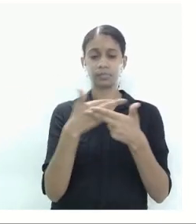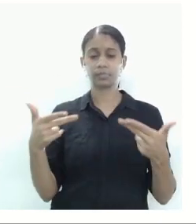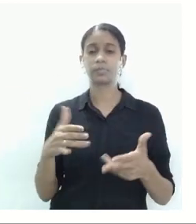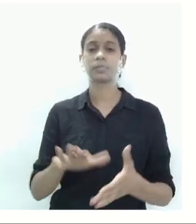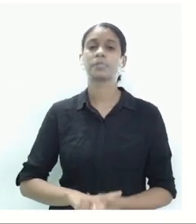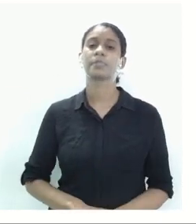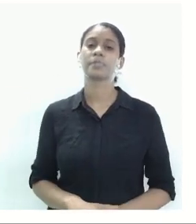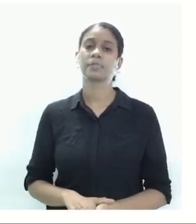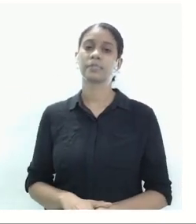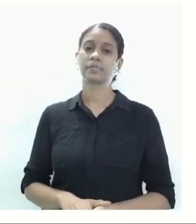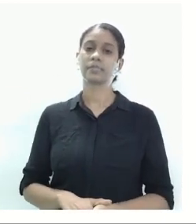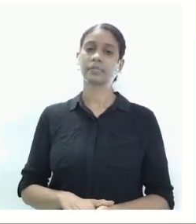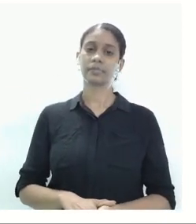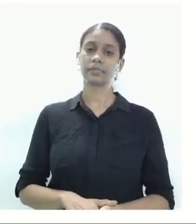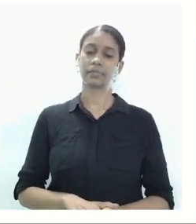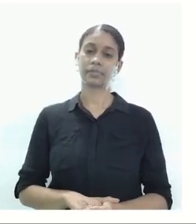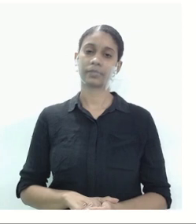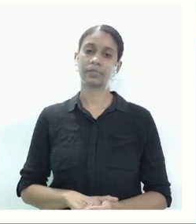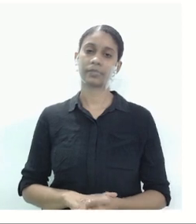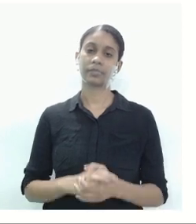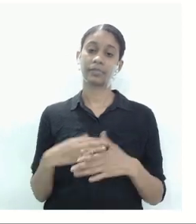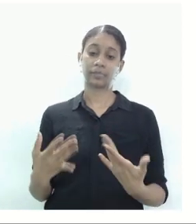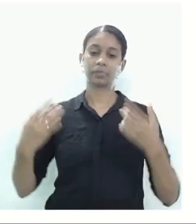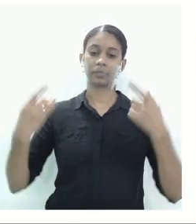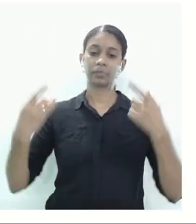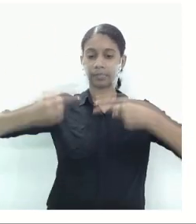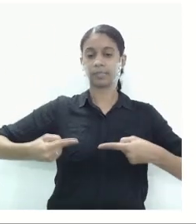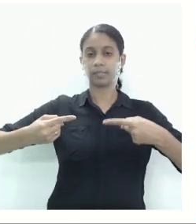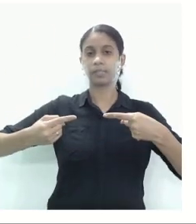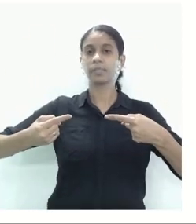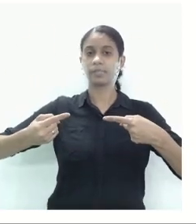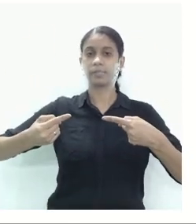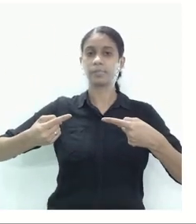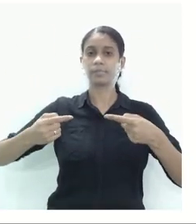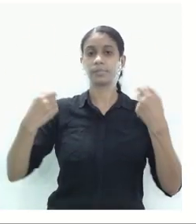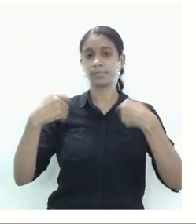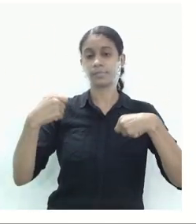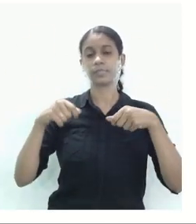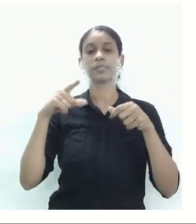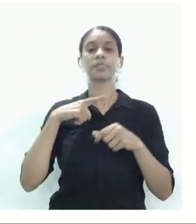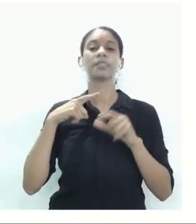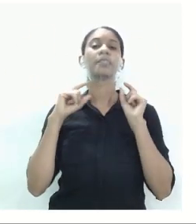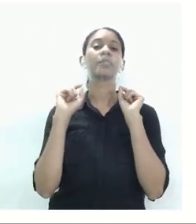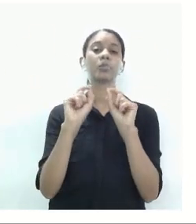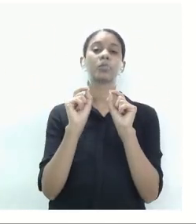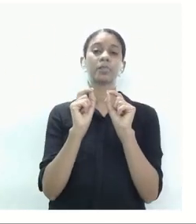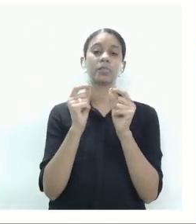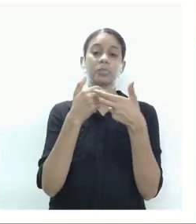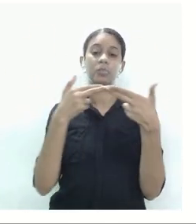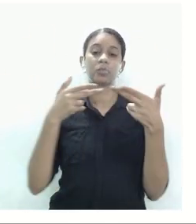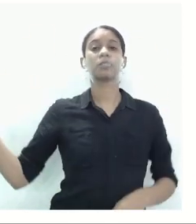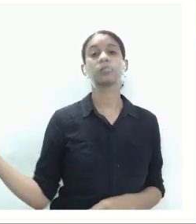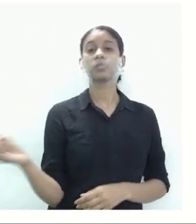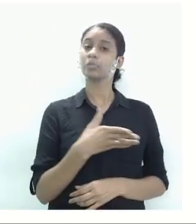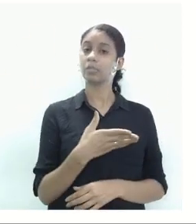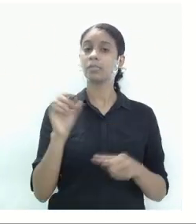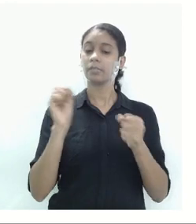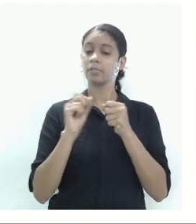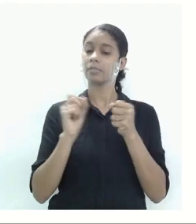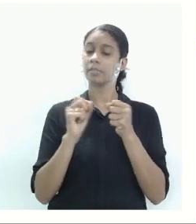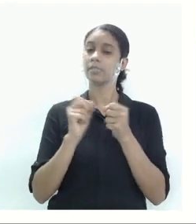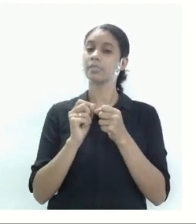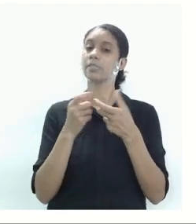Então, para competir no mercado globalizado e concorrer, eu tenho que ter inovação. Eu tenho que fazer com que esse produto